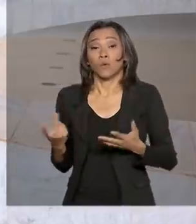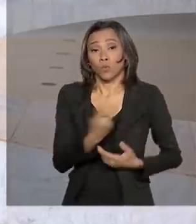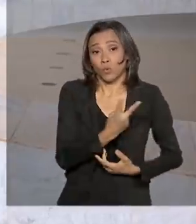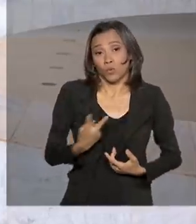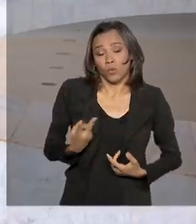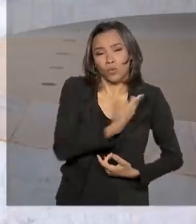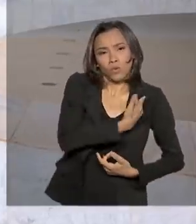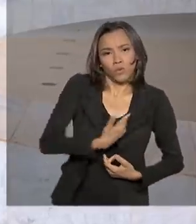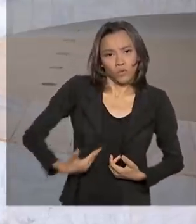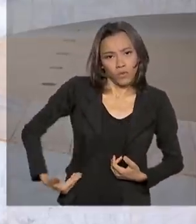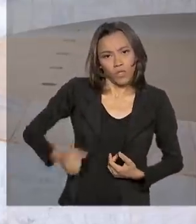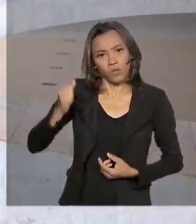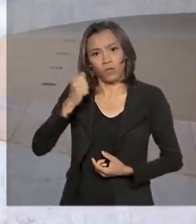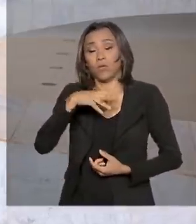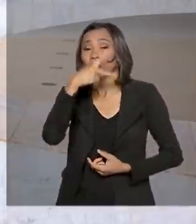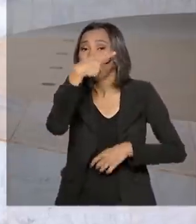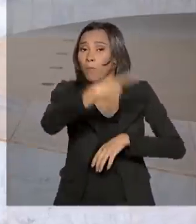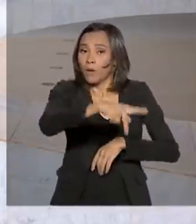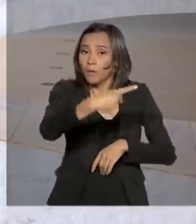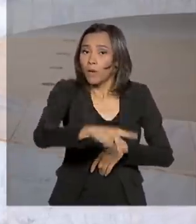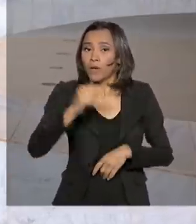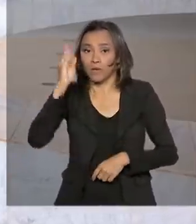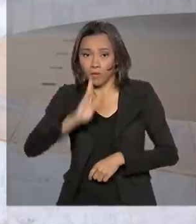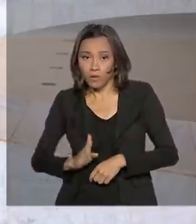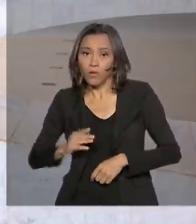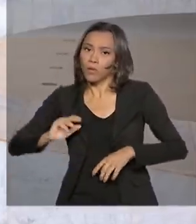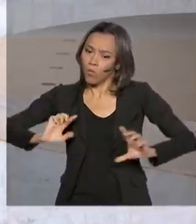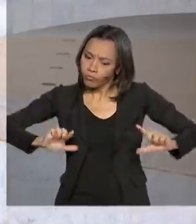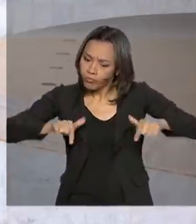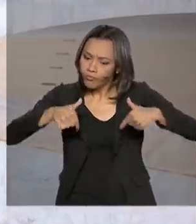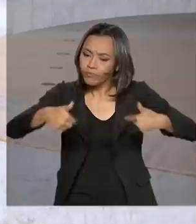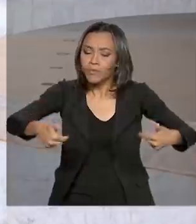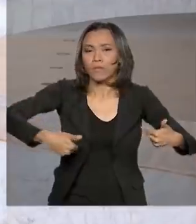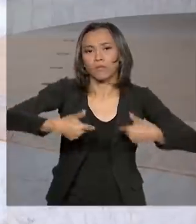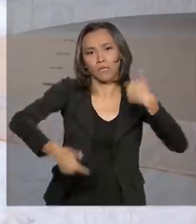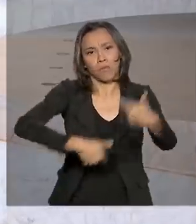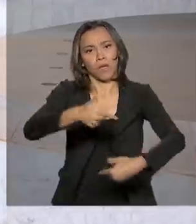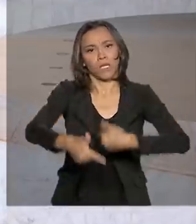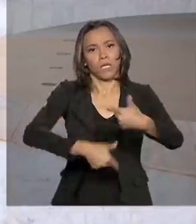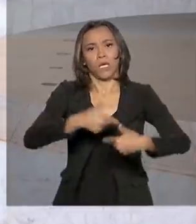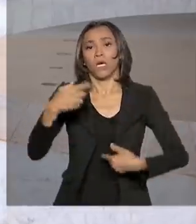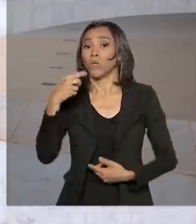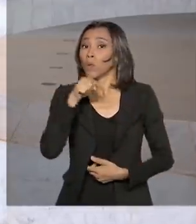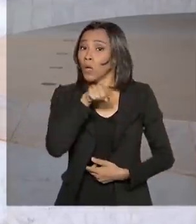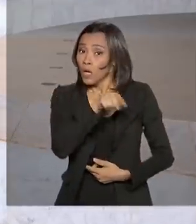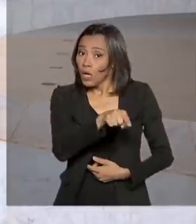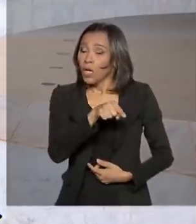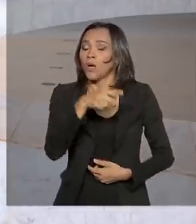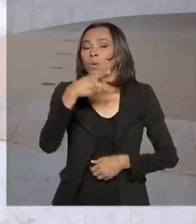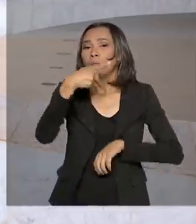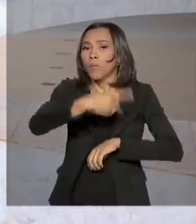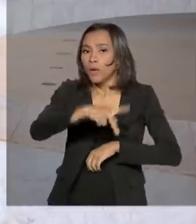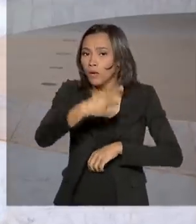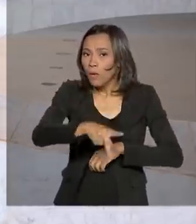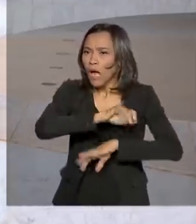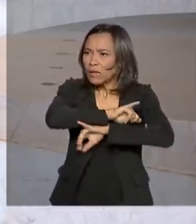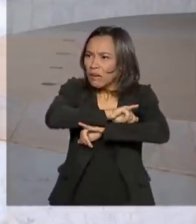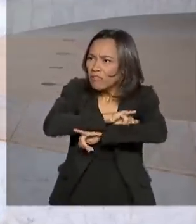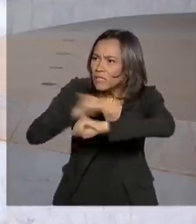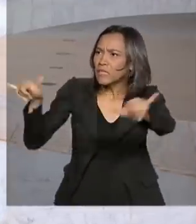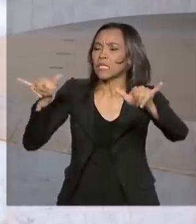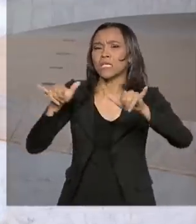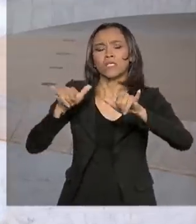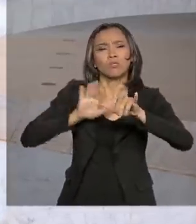para tentar investigar esse caso. A Polícia Nacional do Paraguai já emitiu alerta máximo, disse que convocou aí os